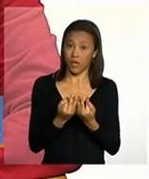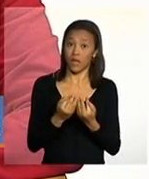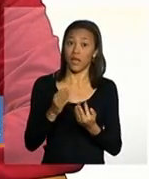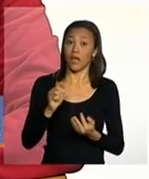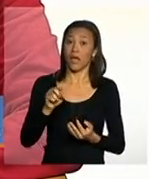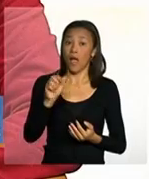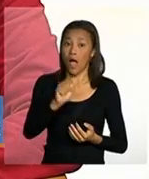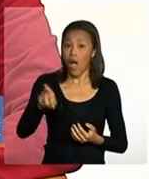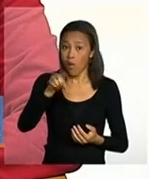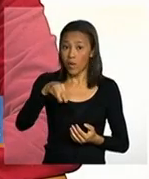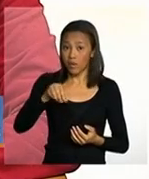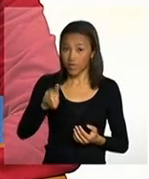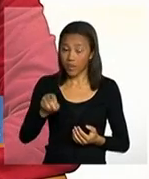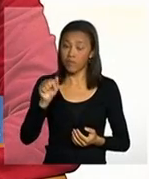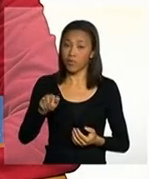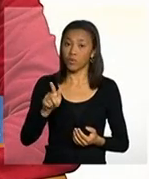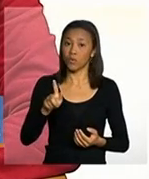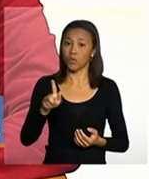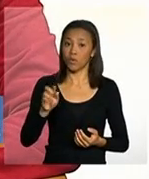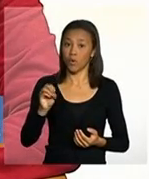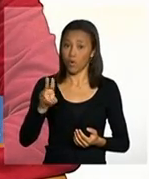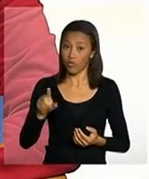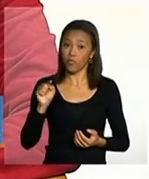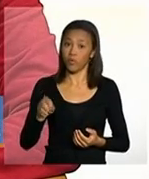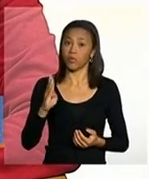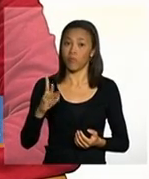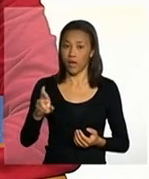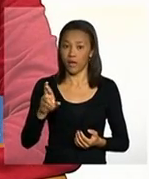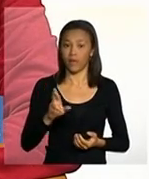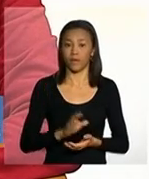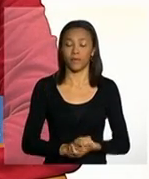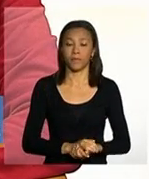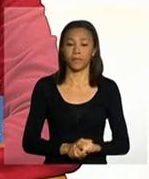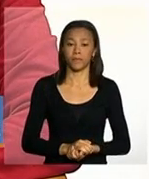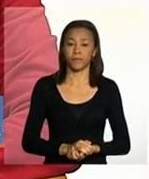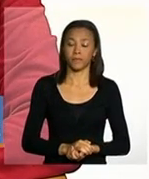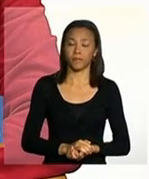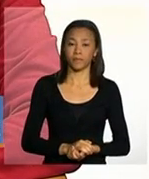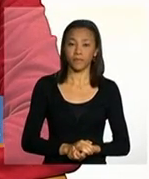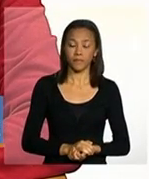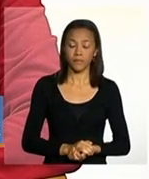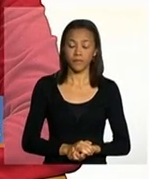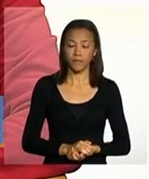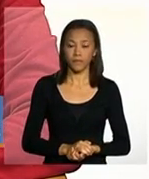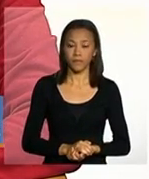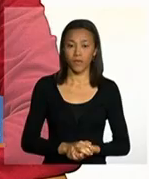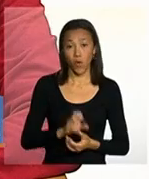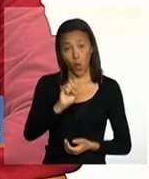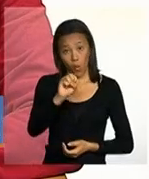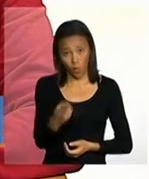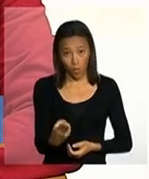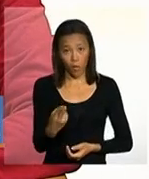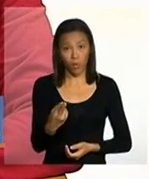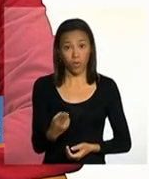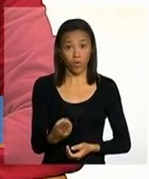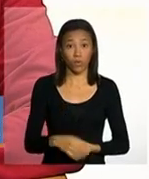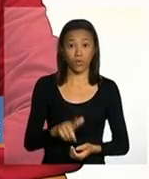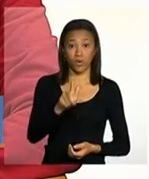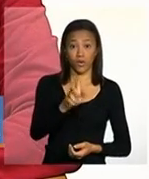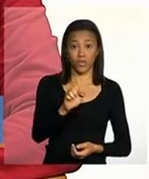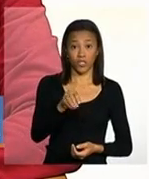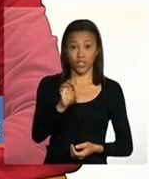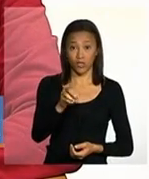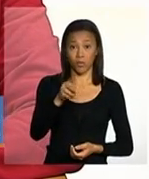mds.gov.br mds.gov.br ou então gestor